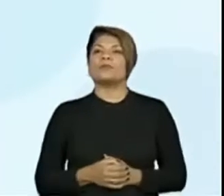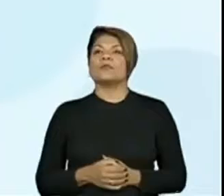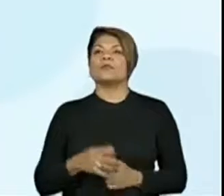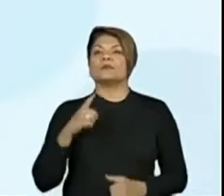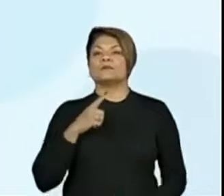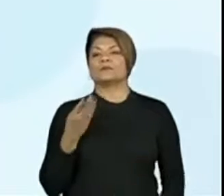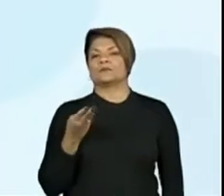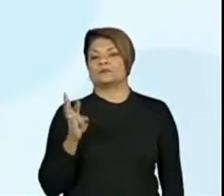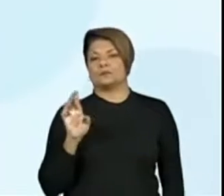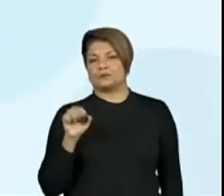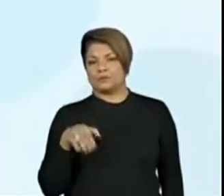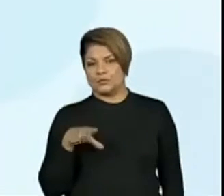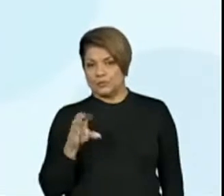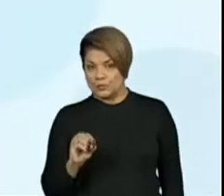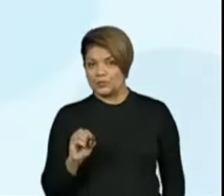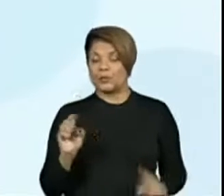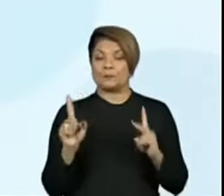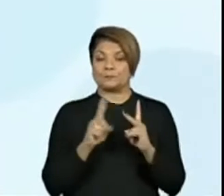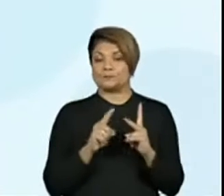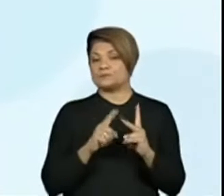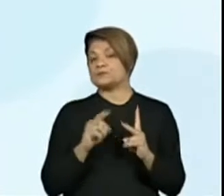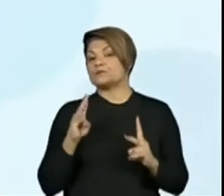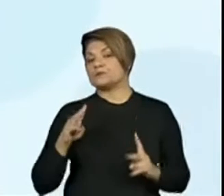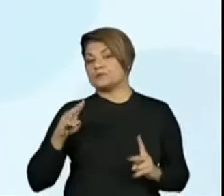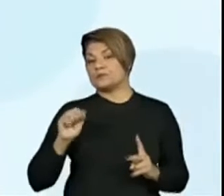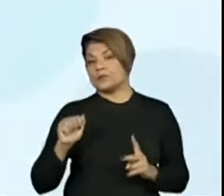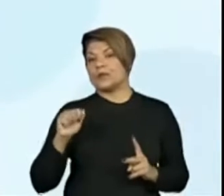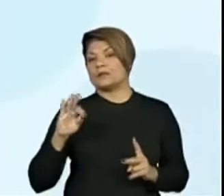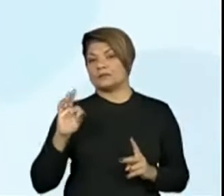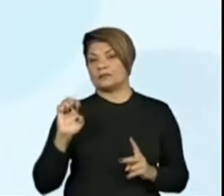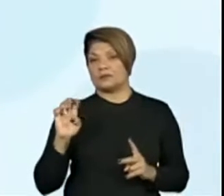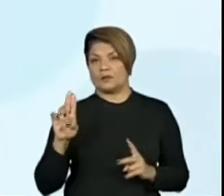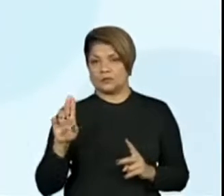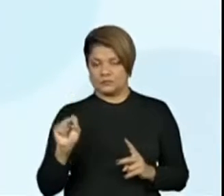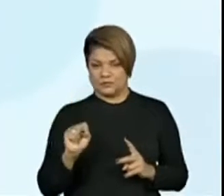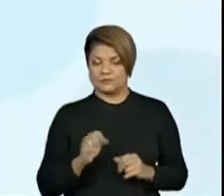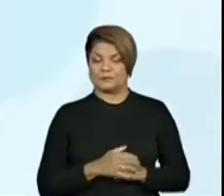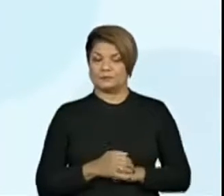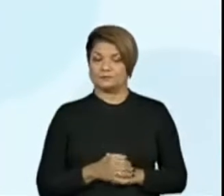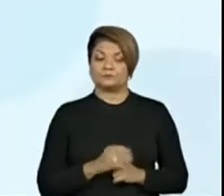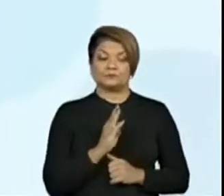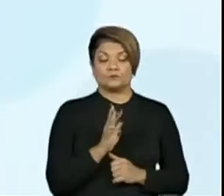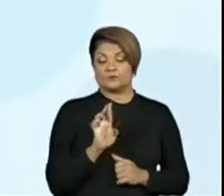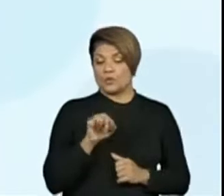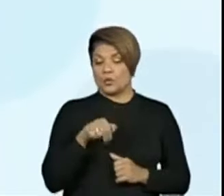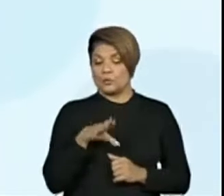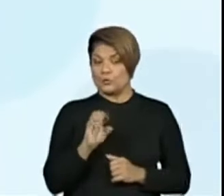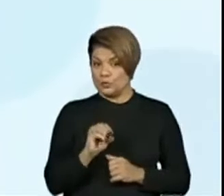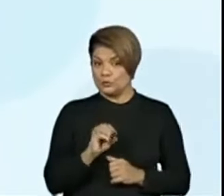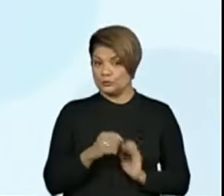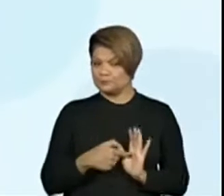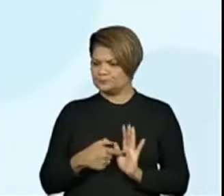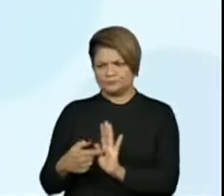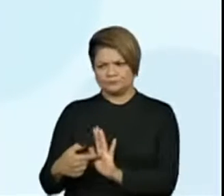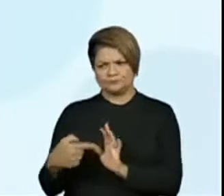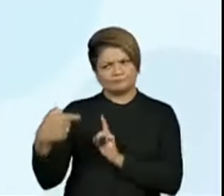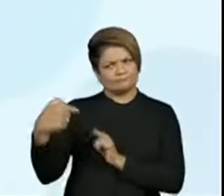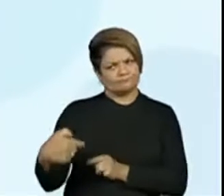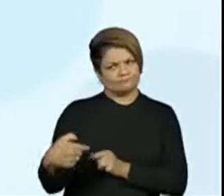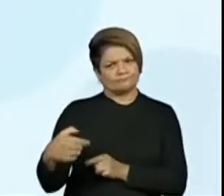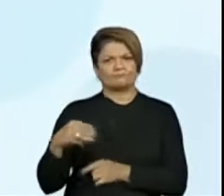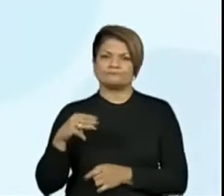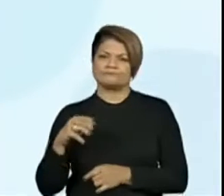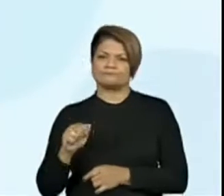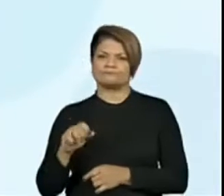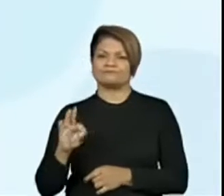Bruno e o Matheus, não é? O Bruno, ele apresentou um desafio para o Matheus. Olha só. Ele